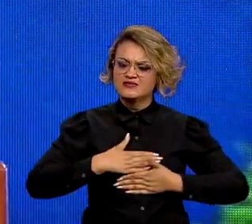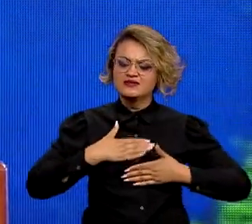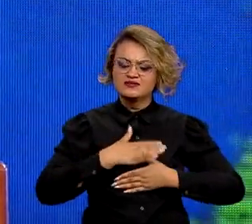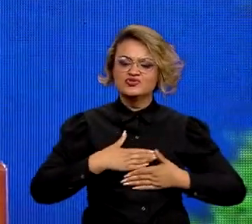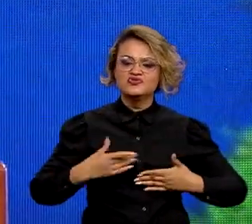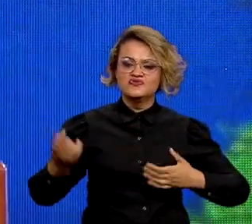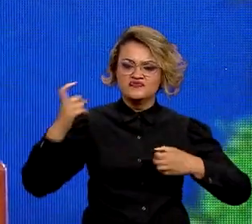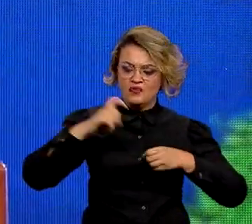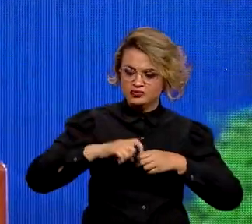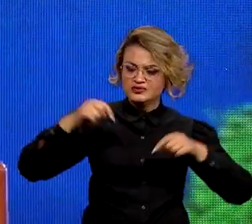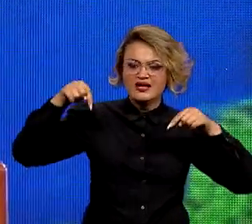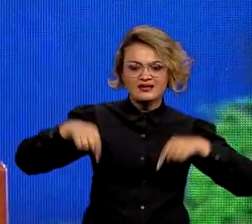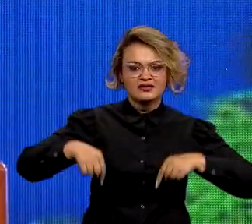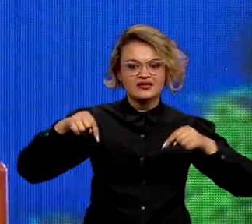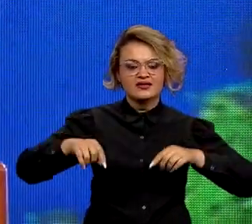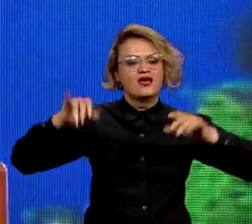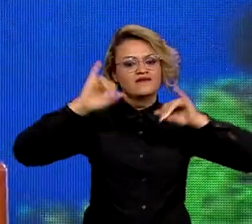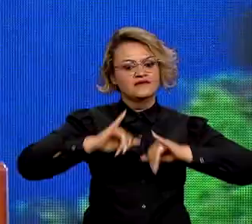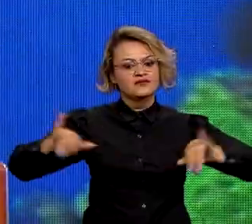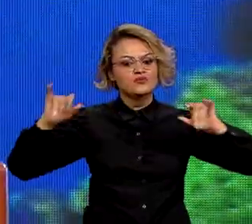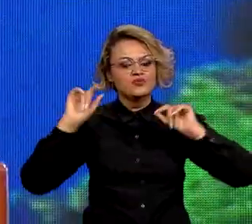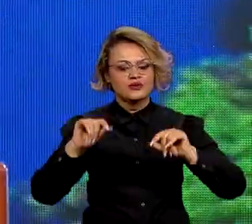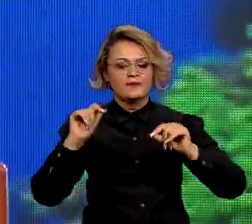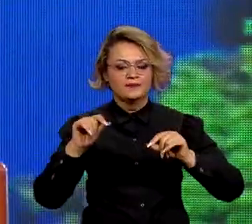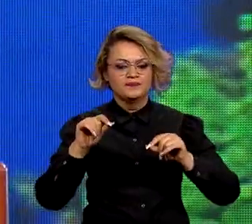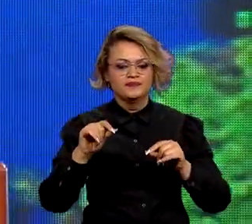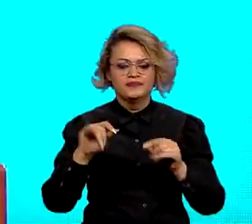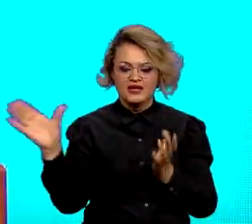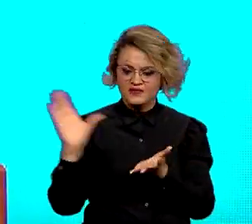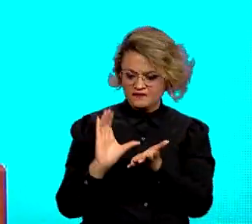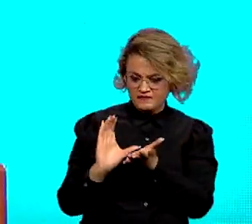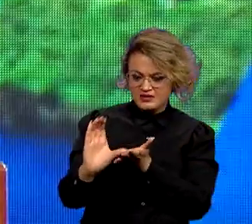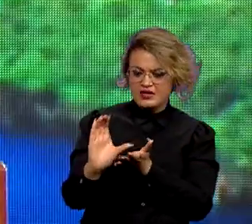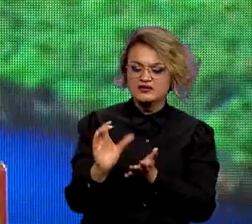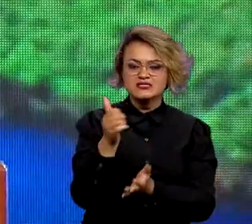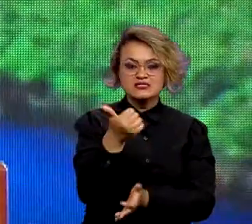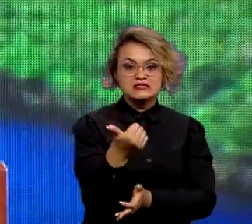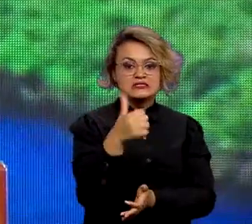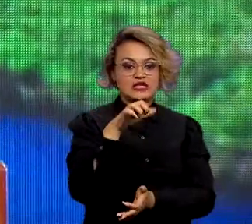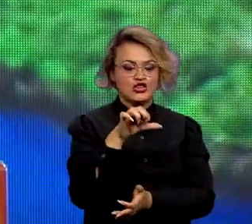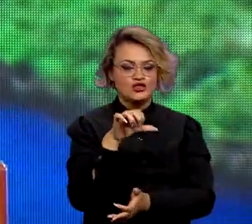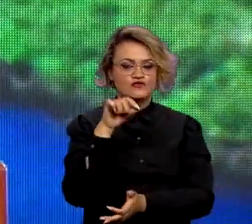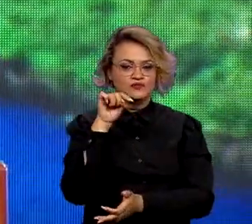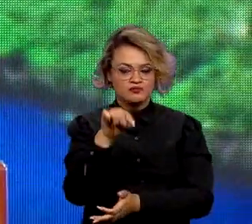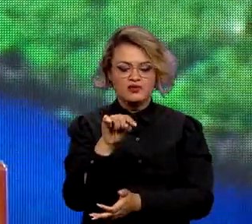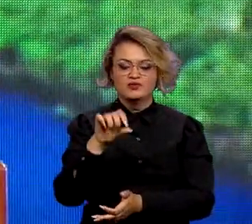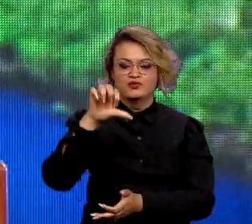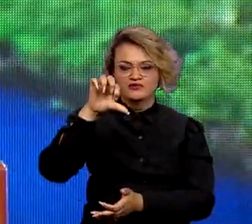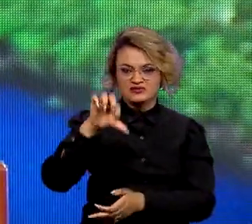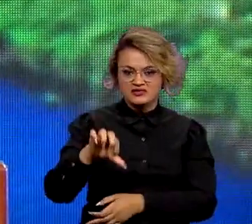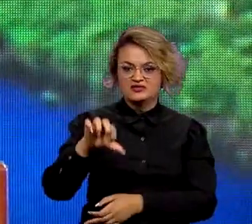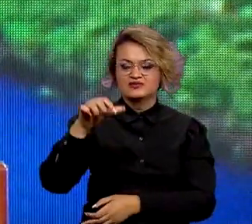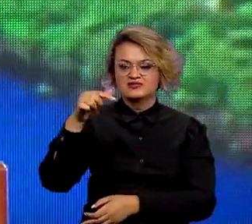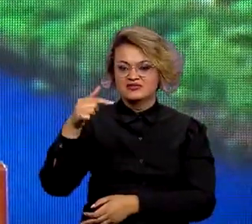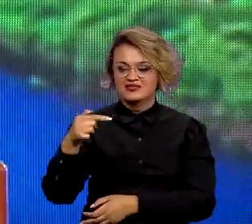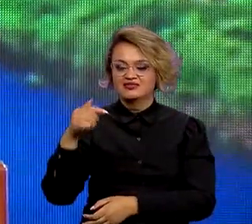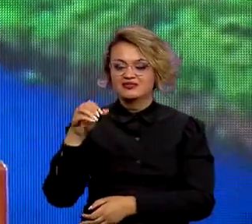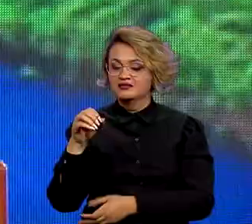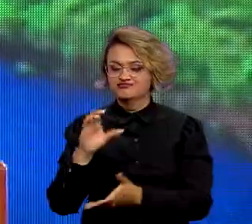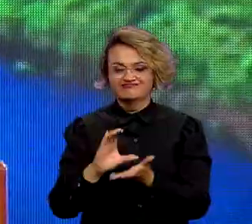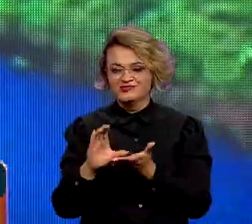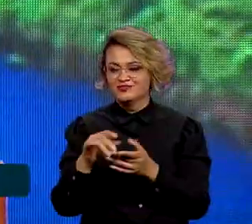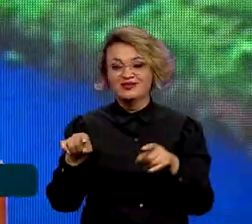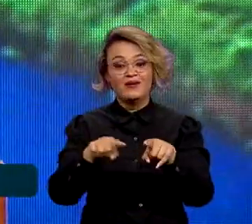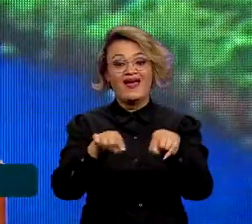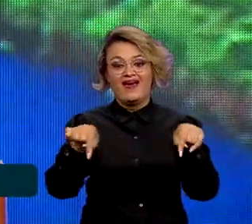retomar a Câmara com os seguintes anúncios. A destinação de 19.970 hectares